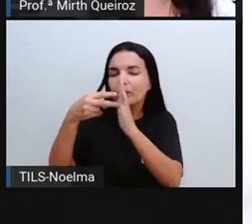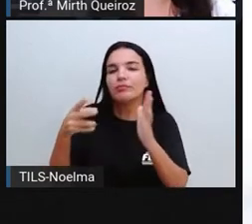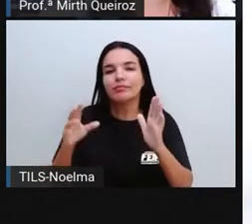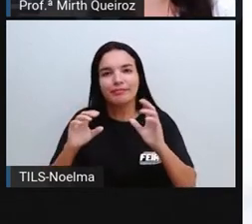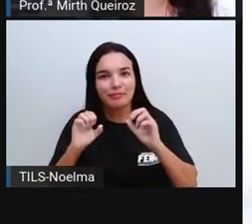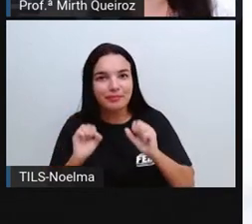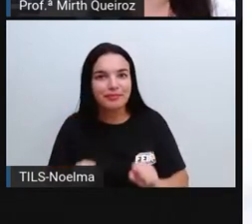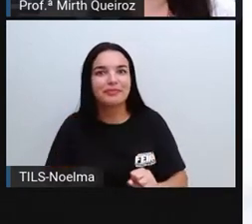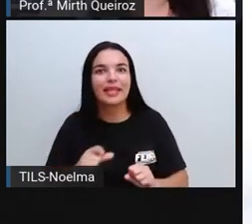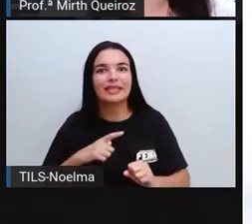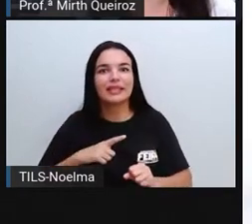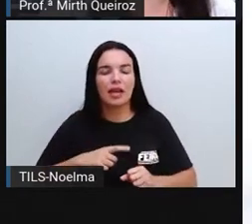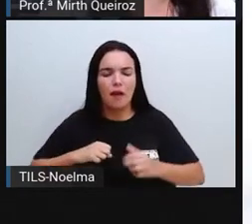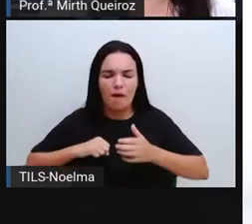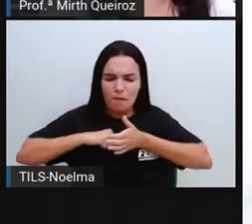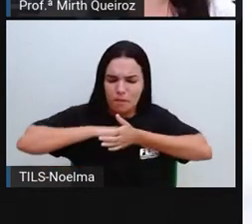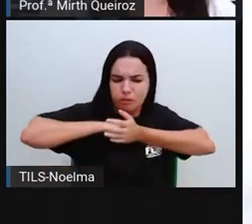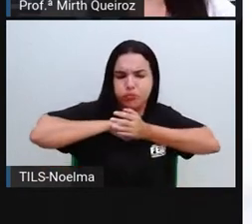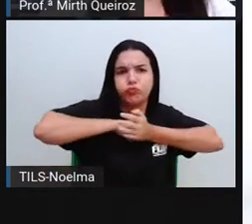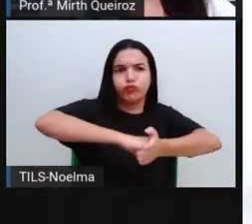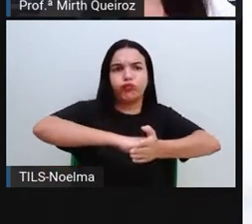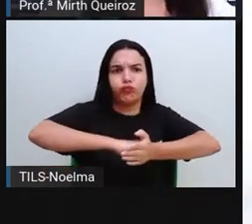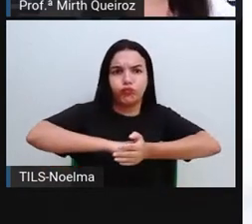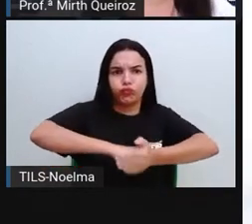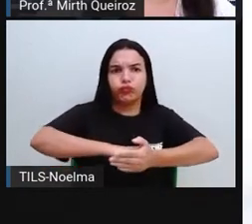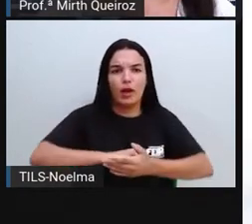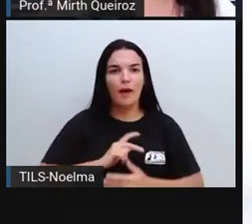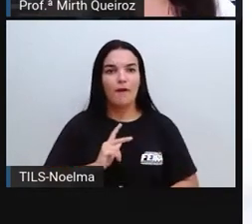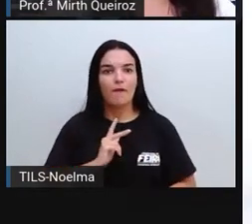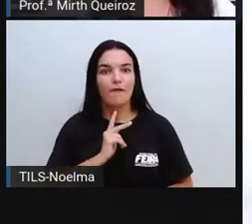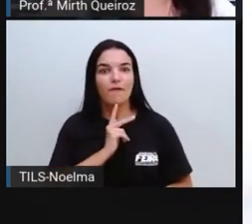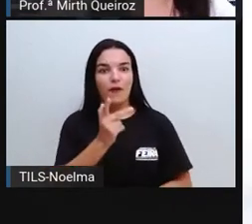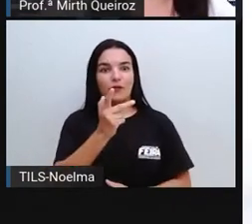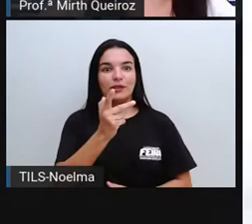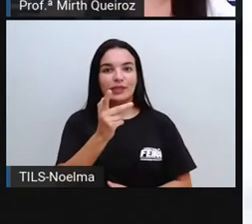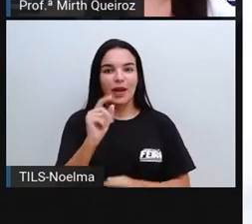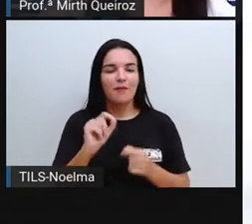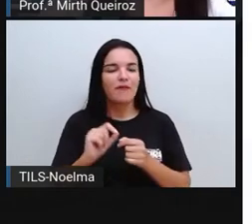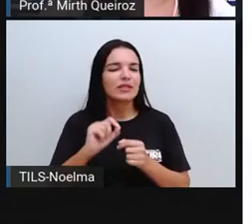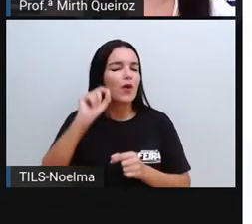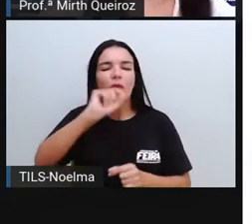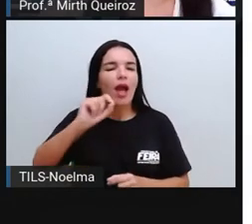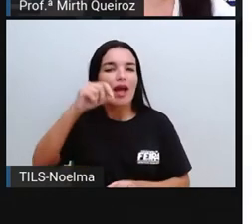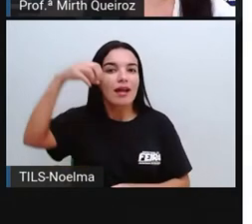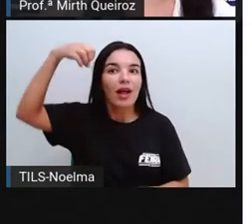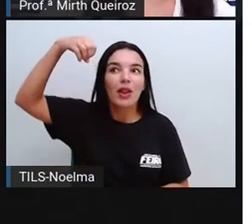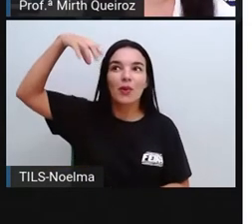realizado, uma força, né? Que faz gerar a luz, por exemplo, né?